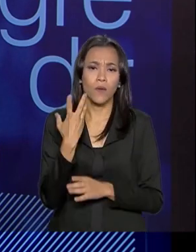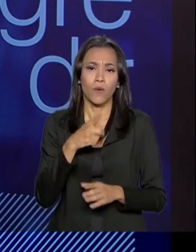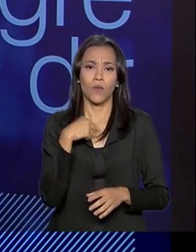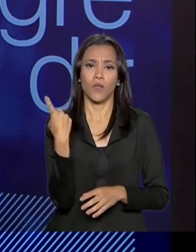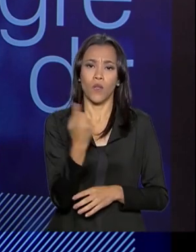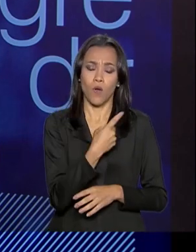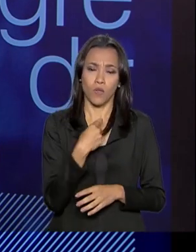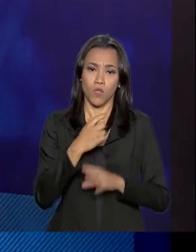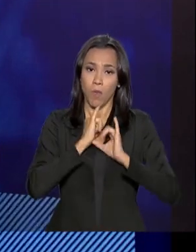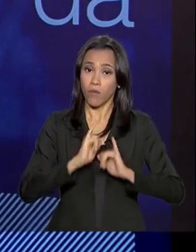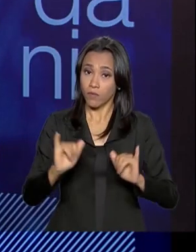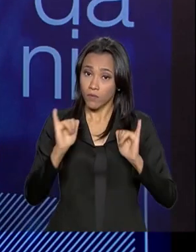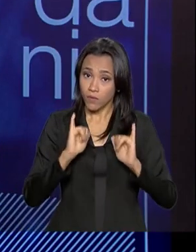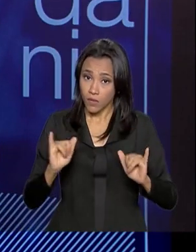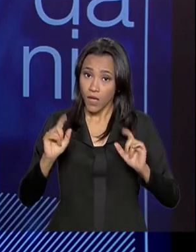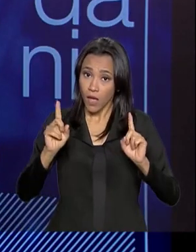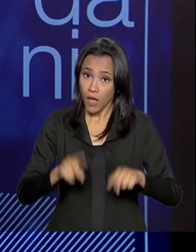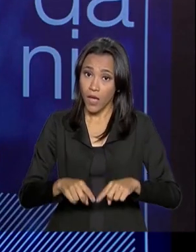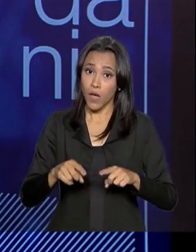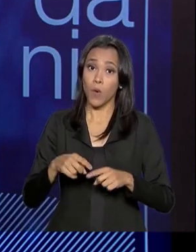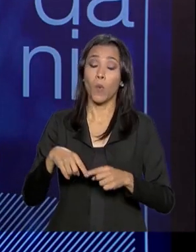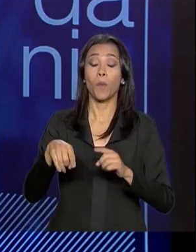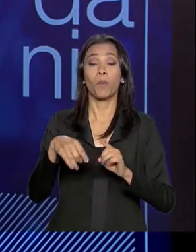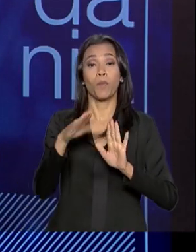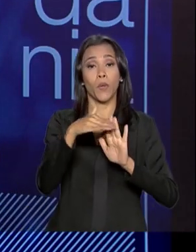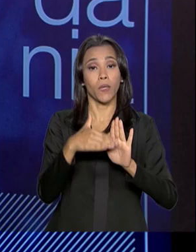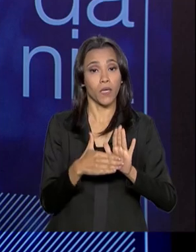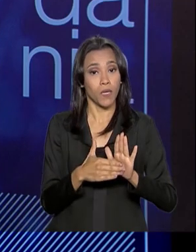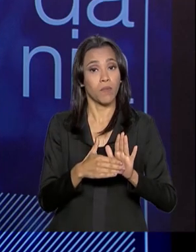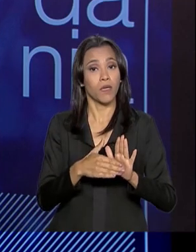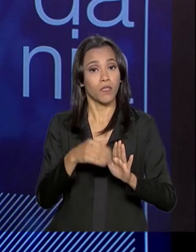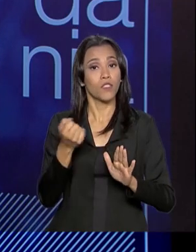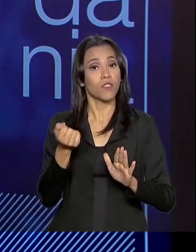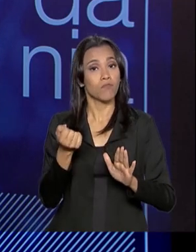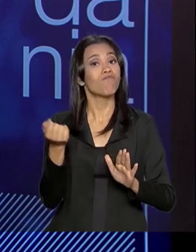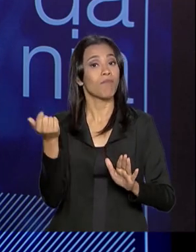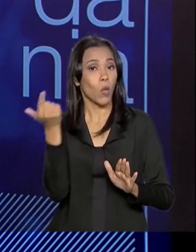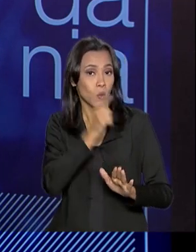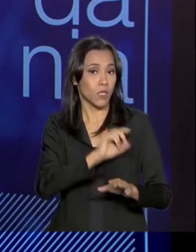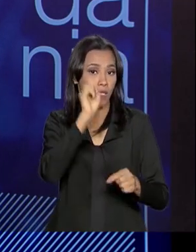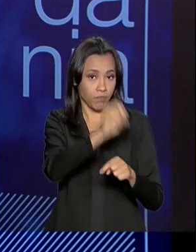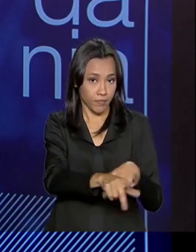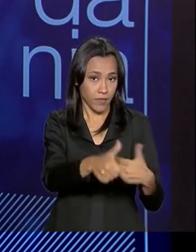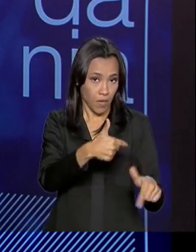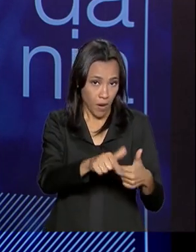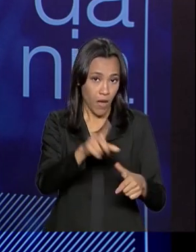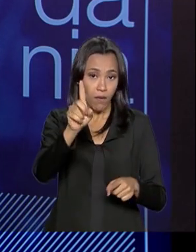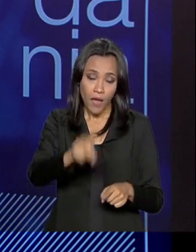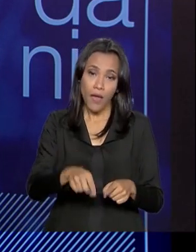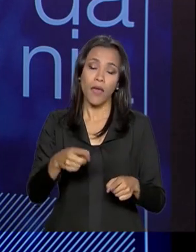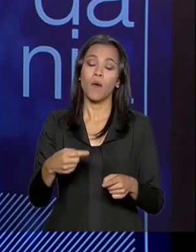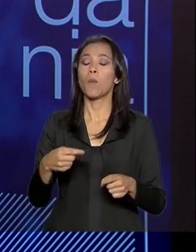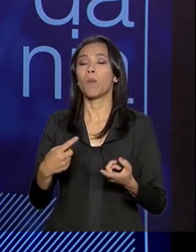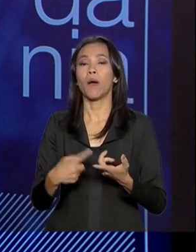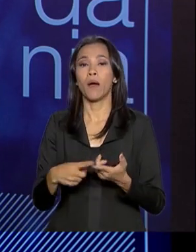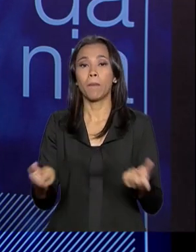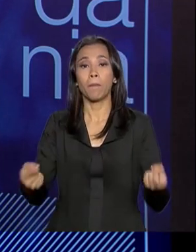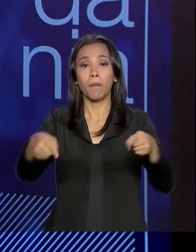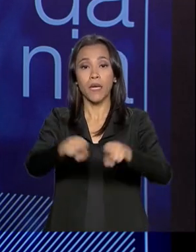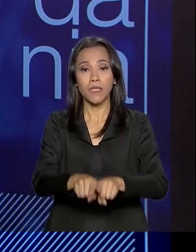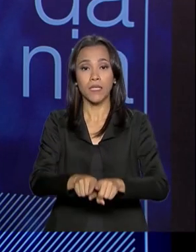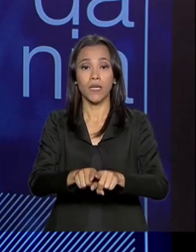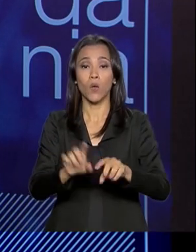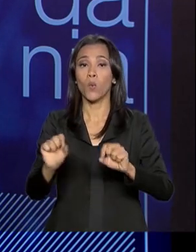estamos reforçando agora é um programa de geração de emprego e renda. Uma parceria montada com o Sistema S, né, para